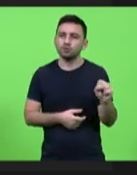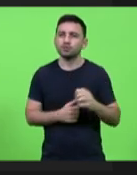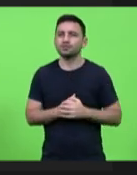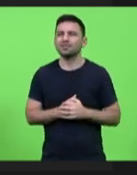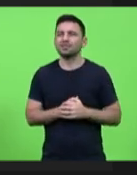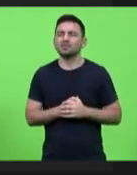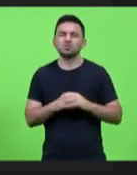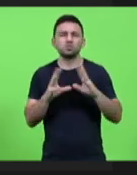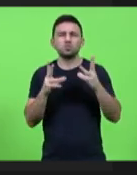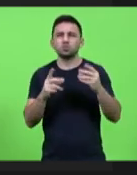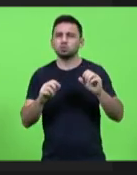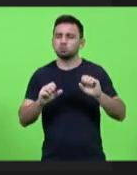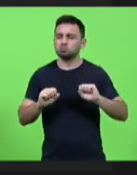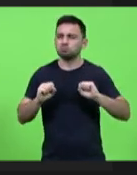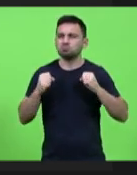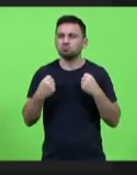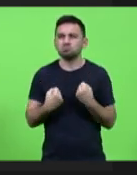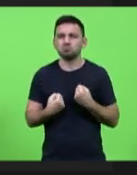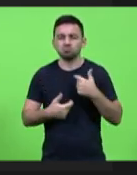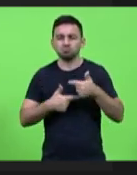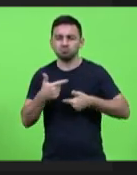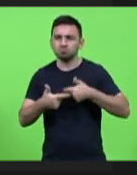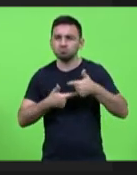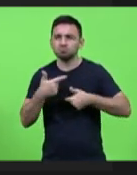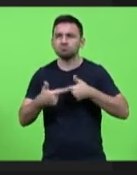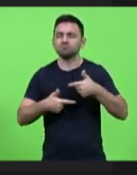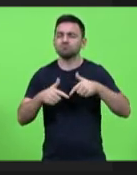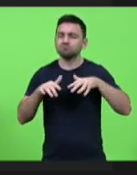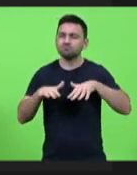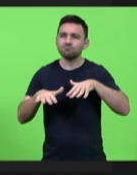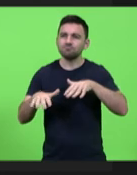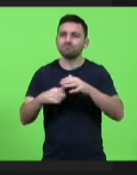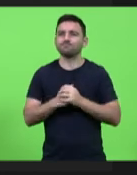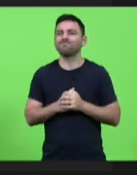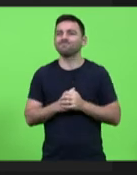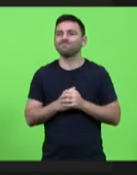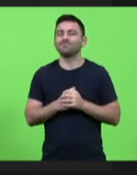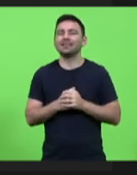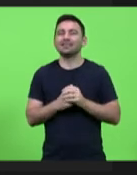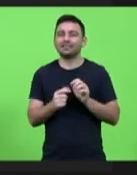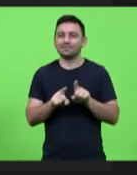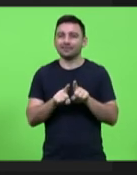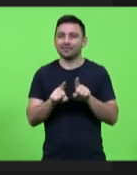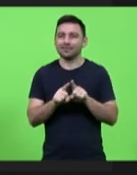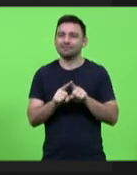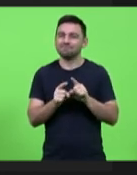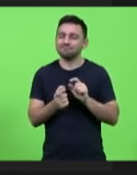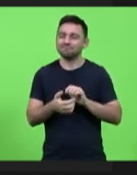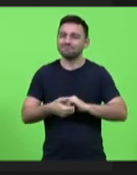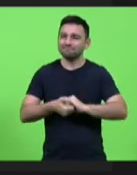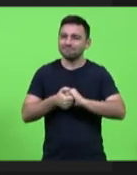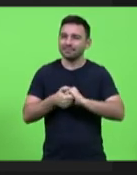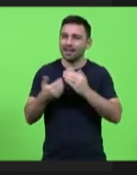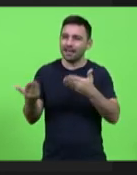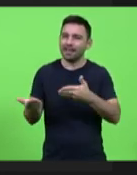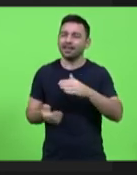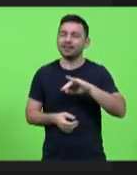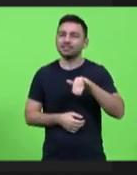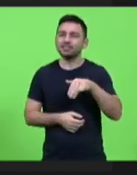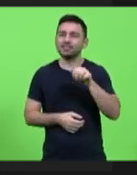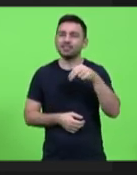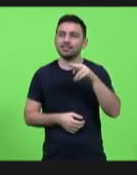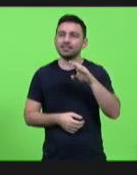gente aguerrida que está nessa caminhada quero cumprimentar especialmente a Janice aqui que é nossa representante na